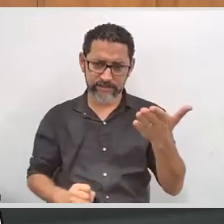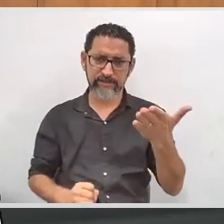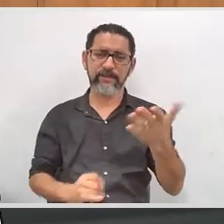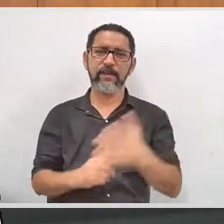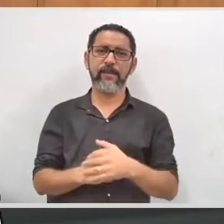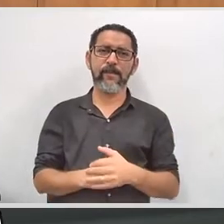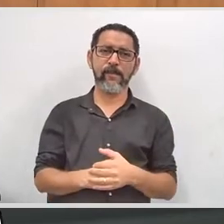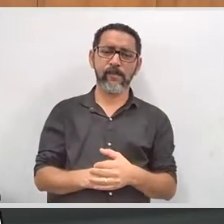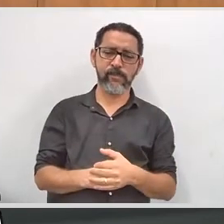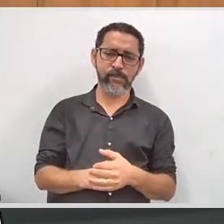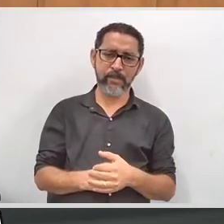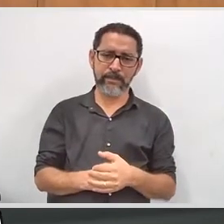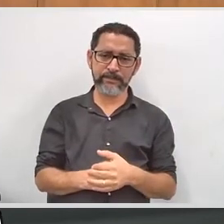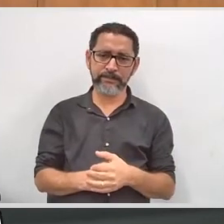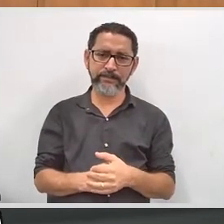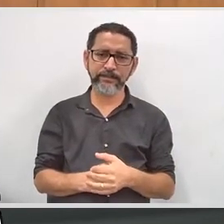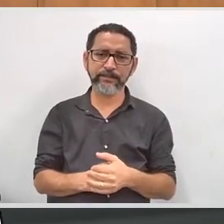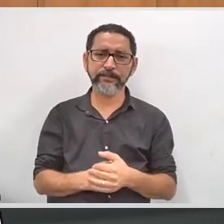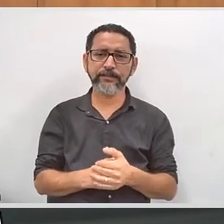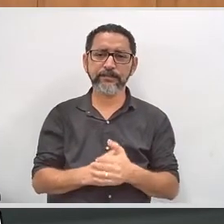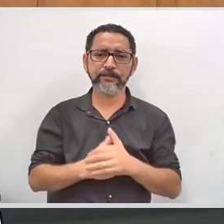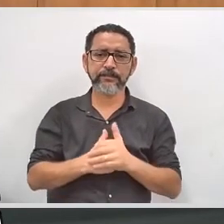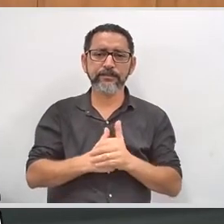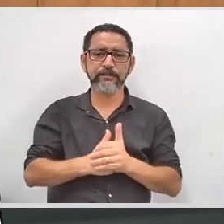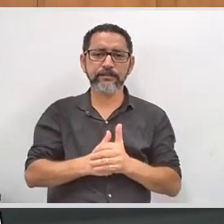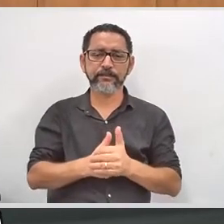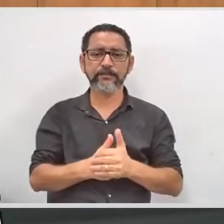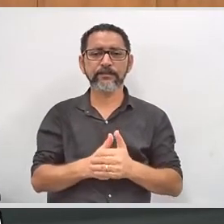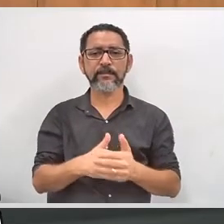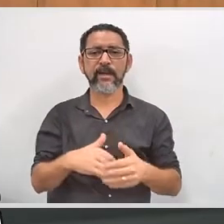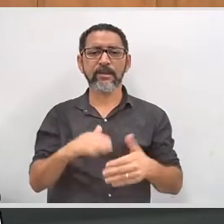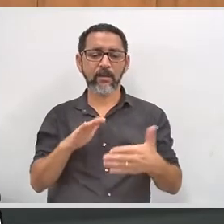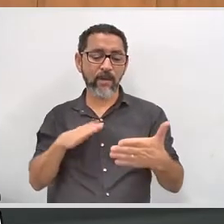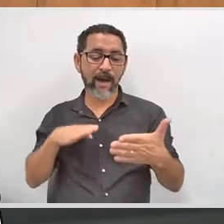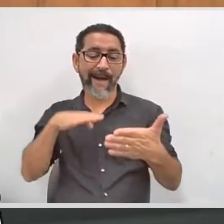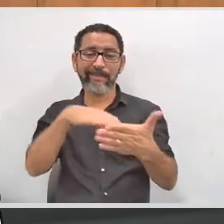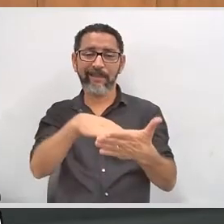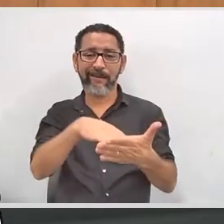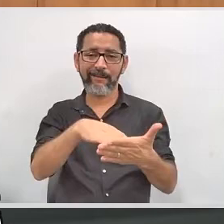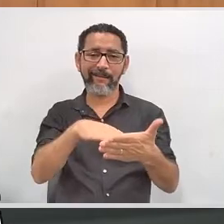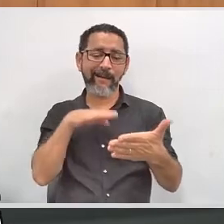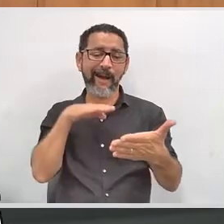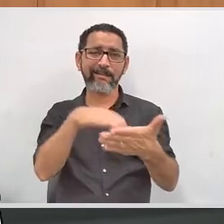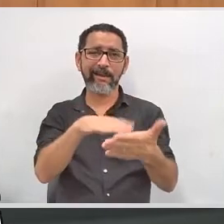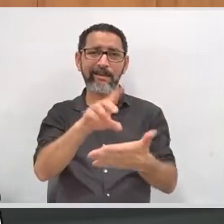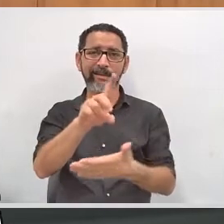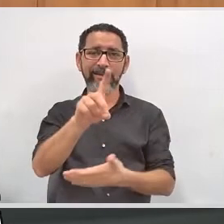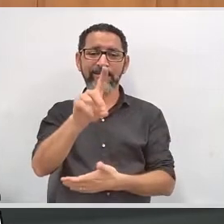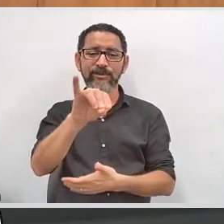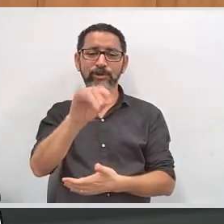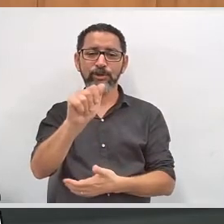se dirigirem ao cartório eleitoral e buscarem essa regularização até o dia 9 de maio.